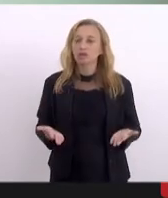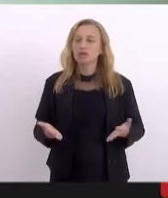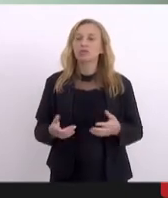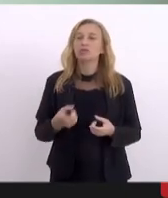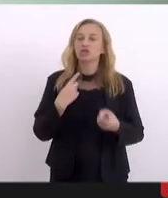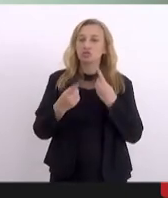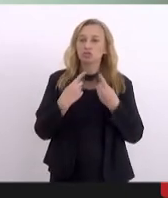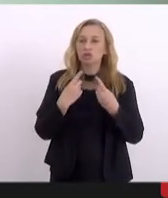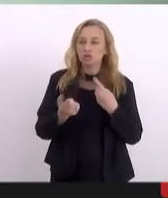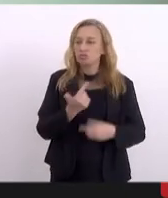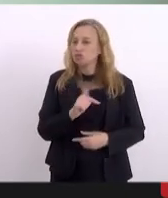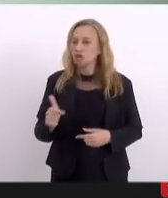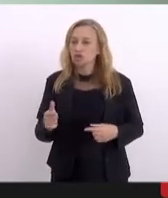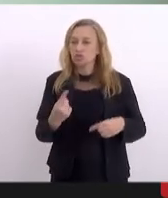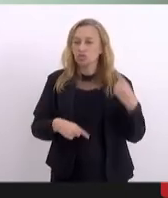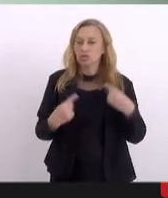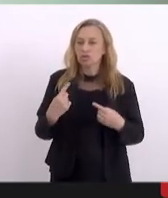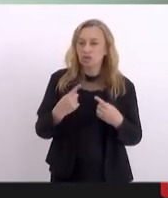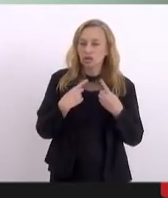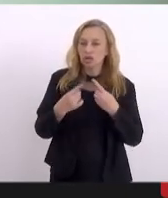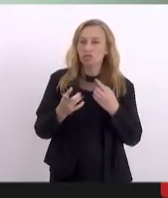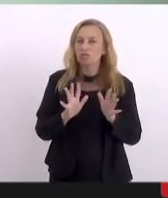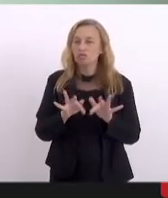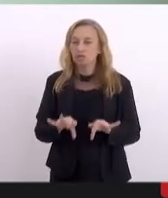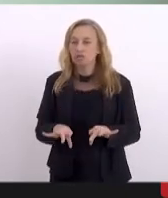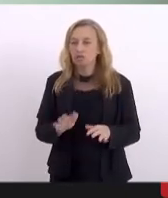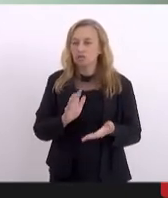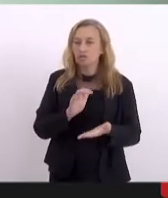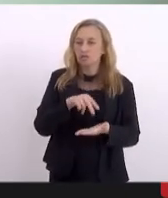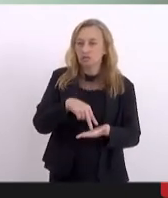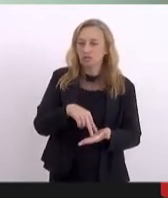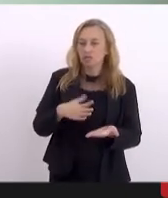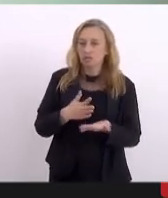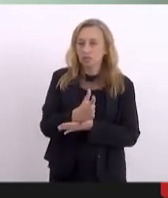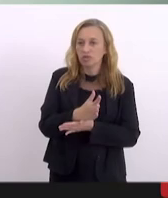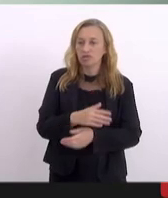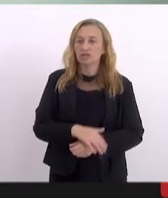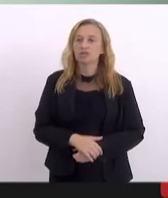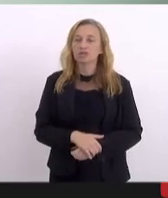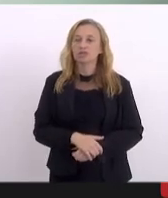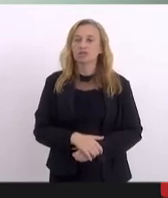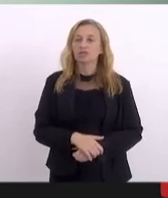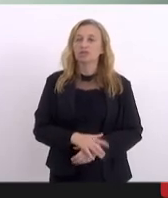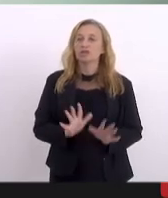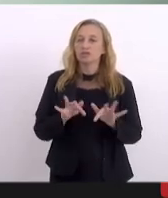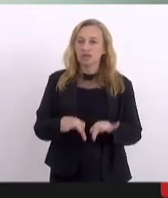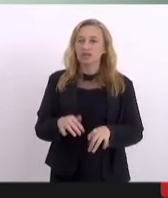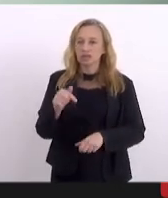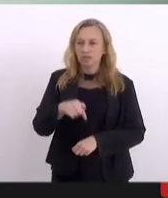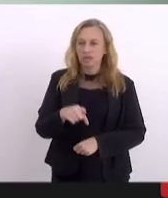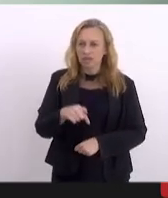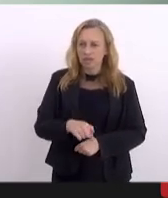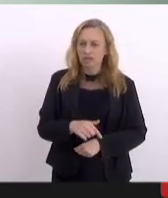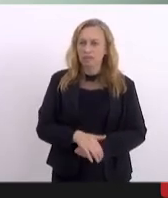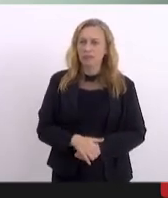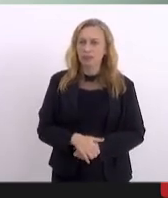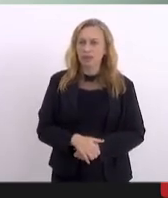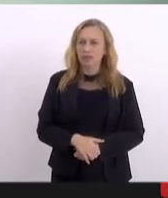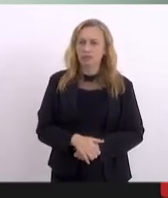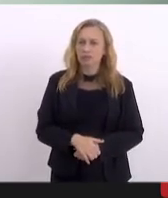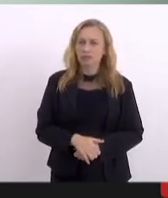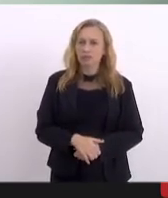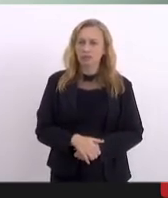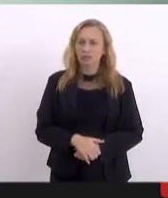em discussão, não havendo quem queira discutir, em votação, aprovado. Então, encerramos aqui a